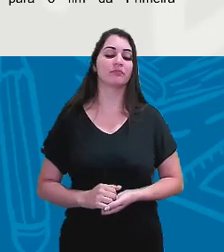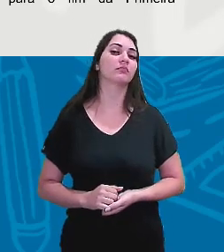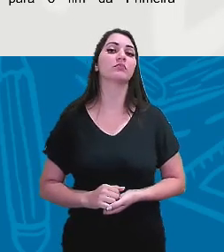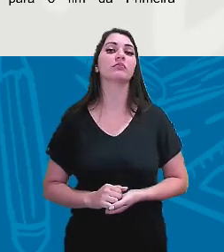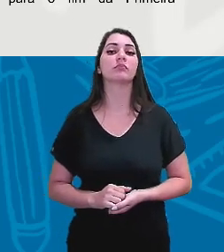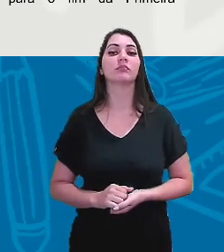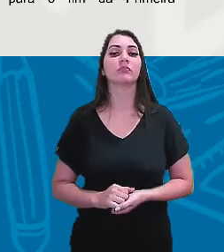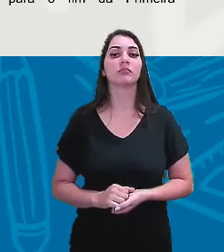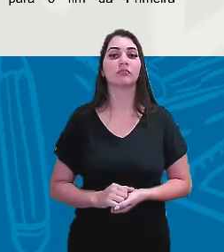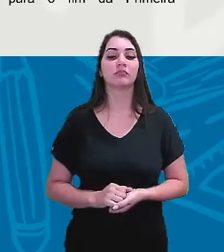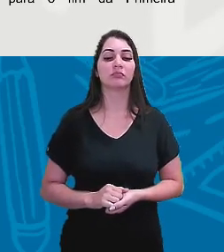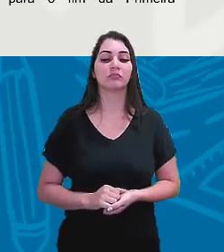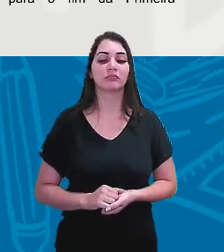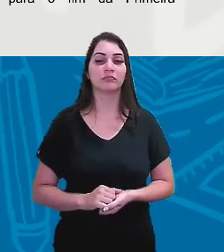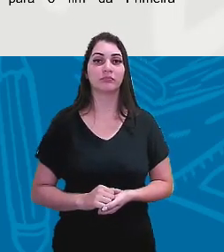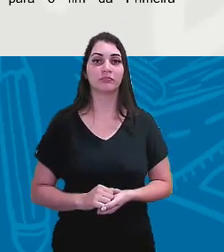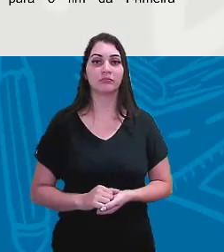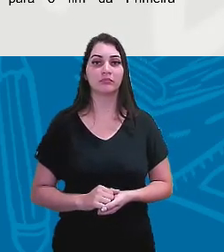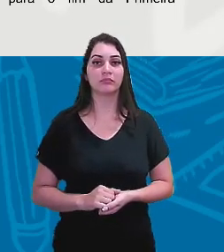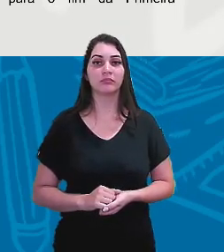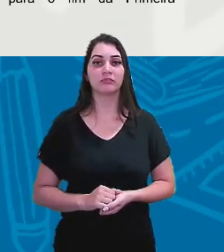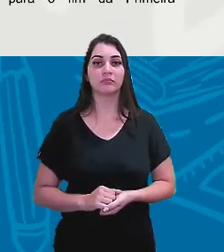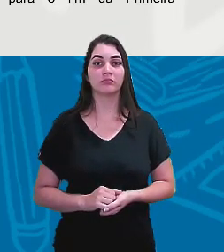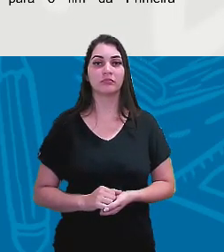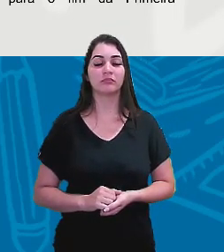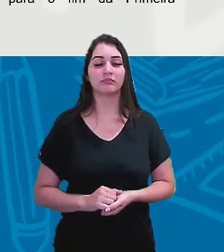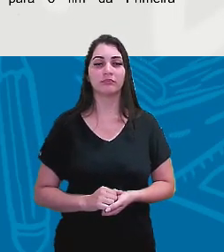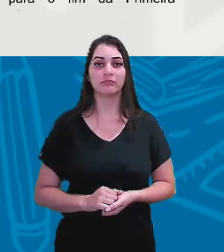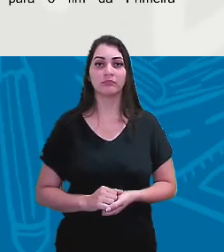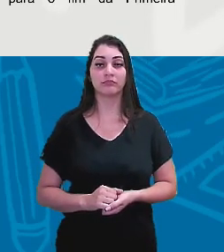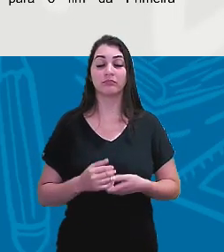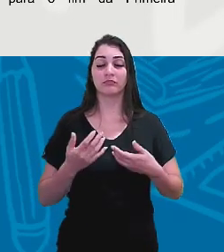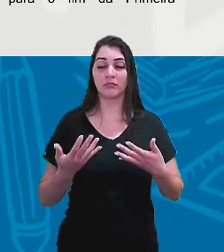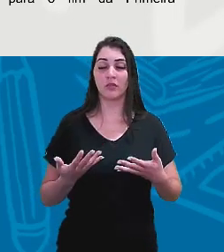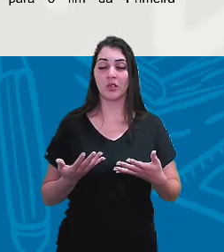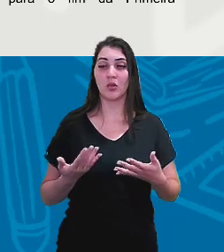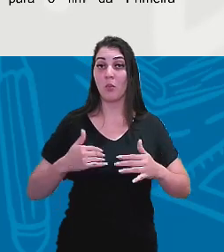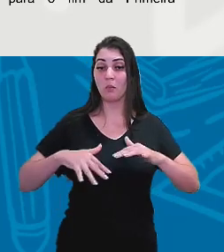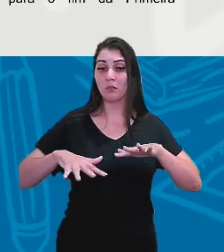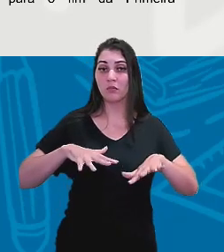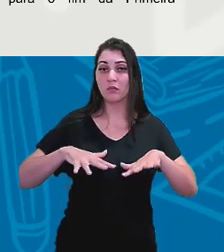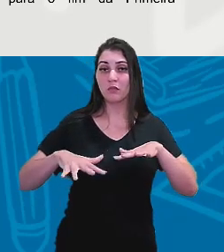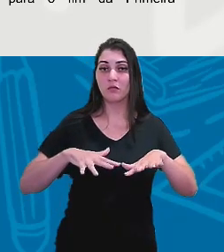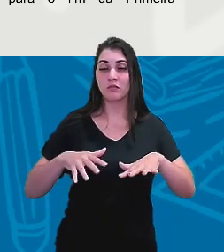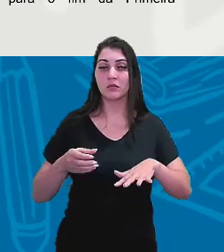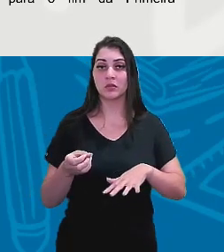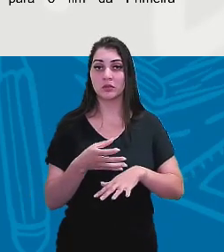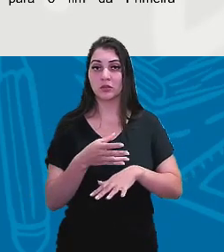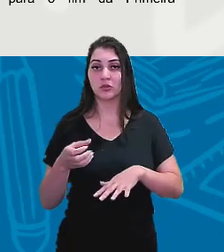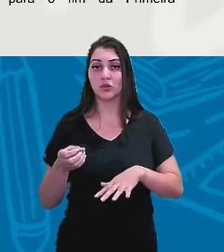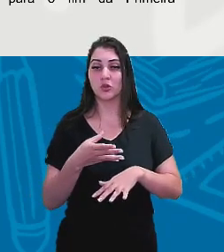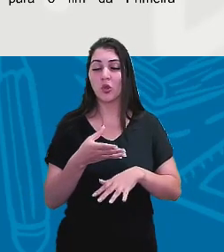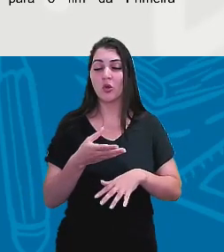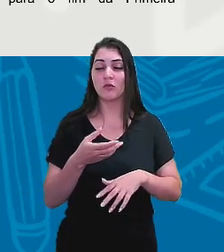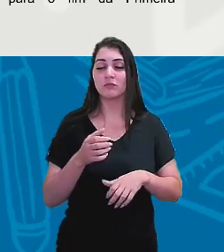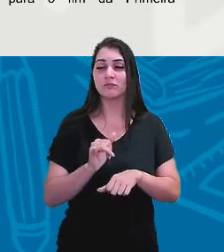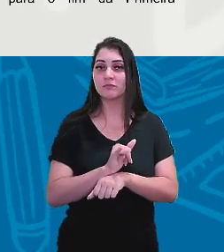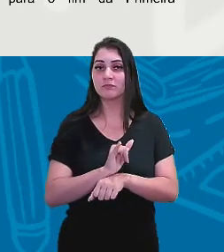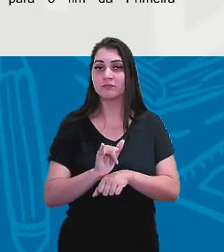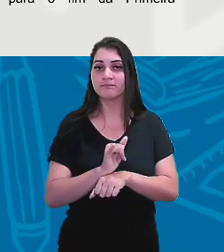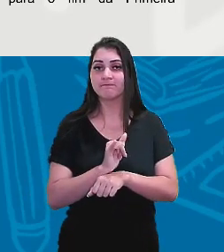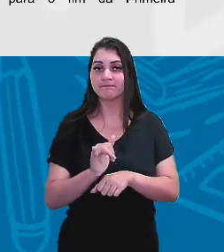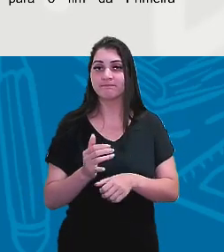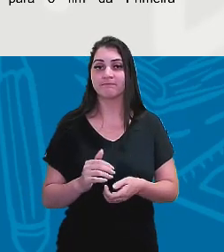o fim lá da... com essa movimentação de novas formas de